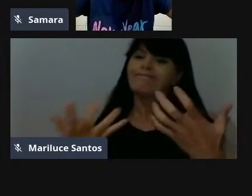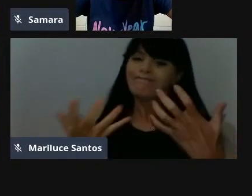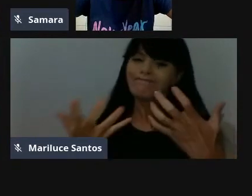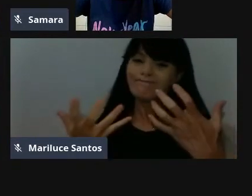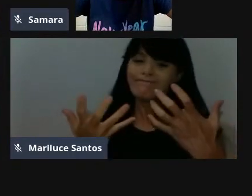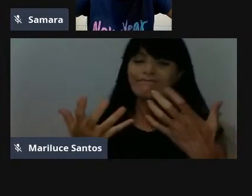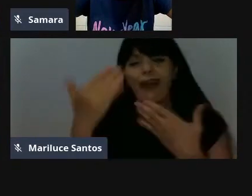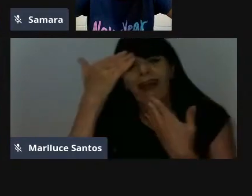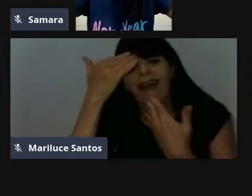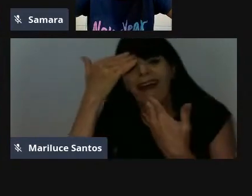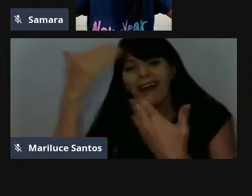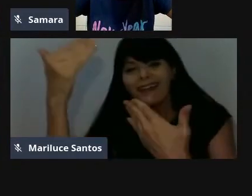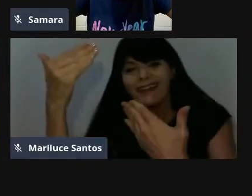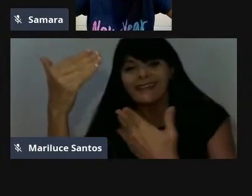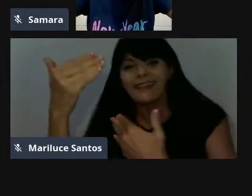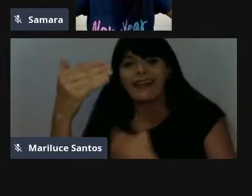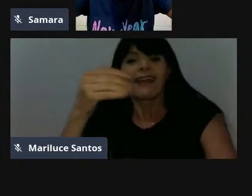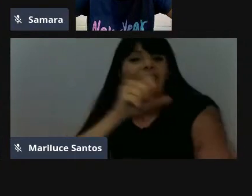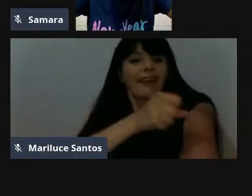superintendência,